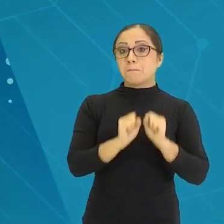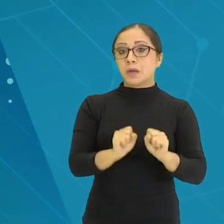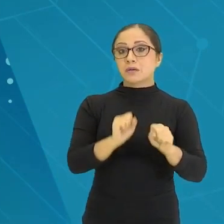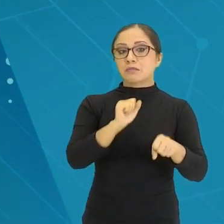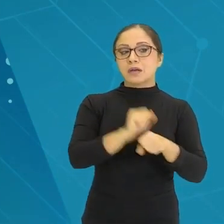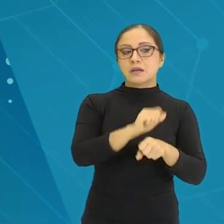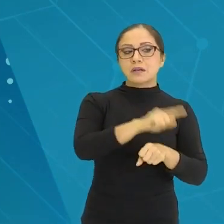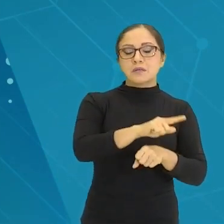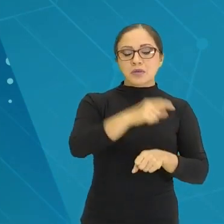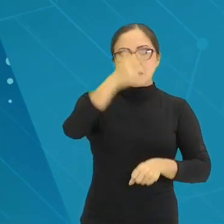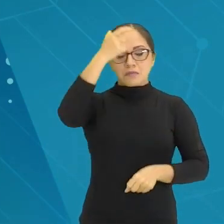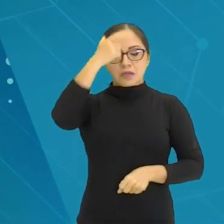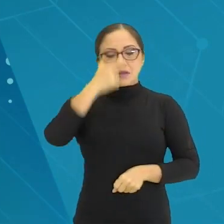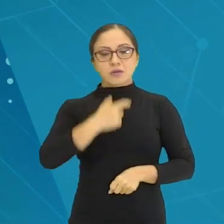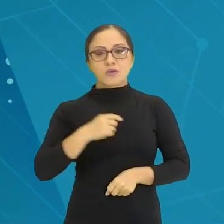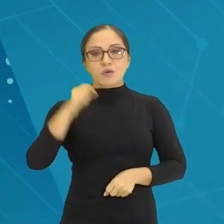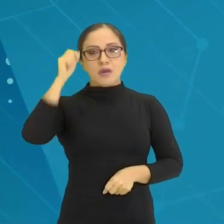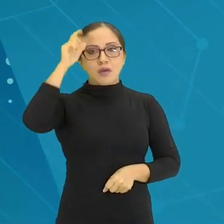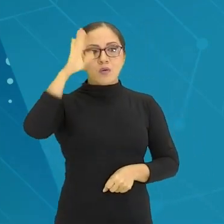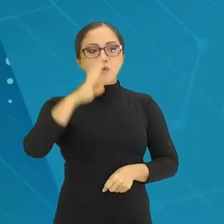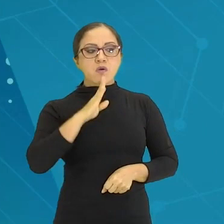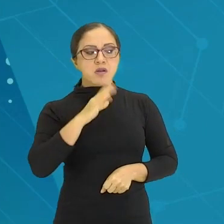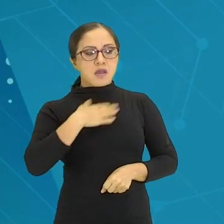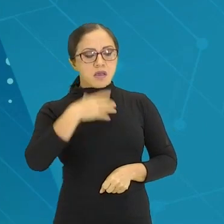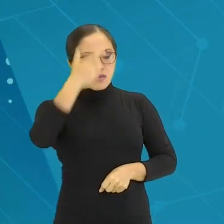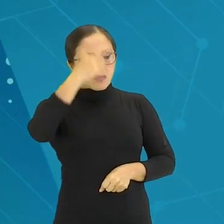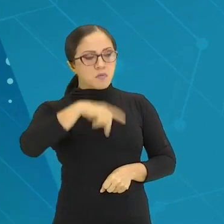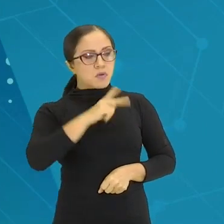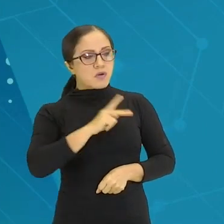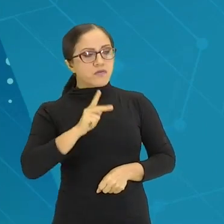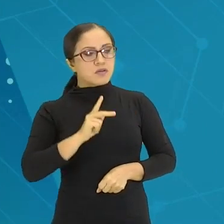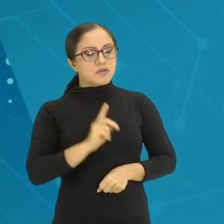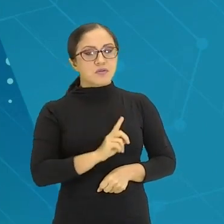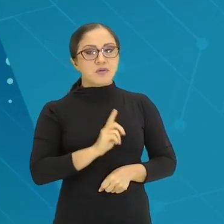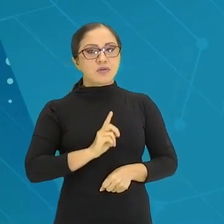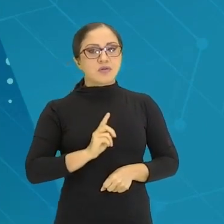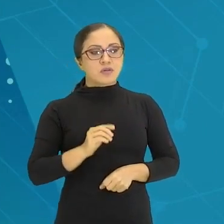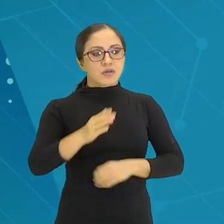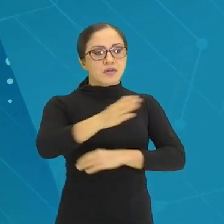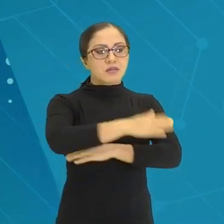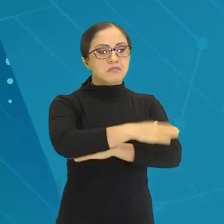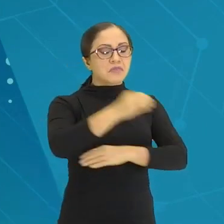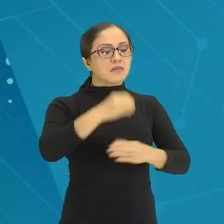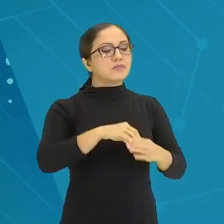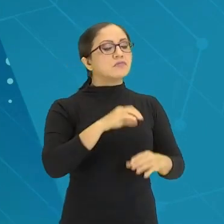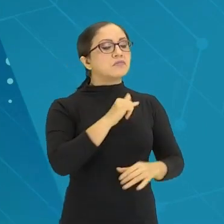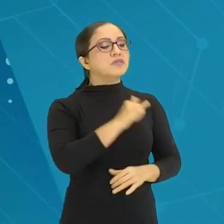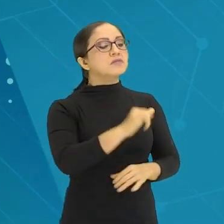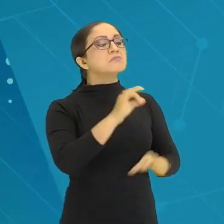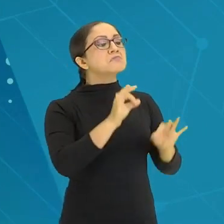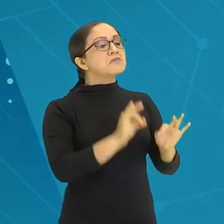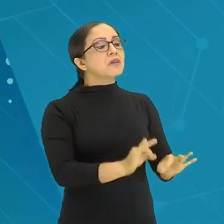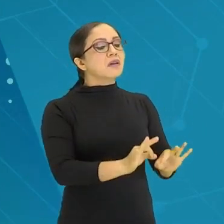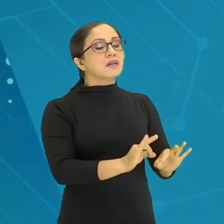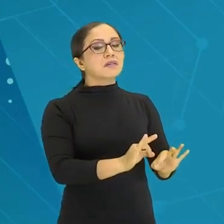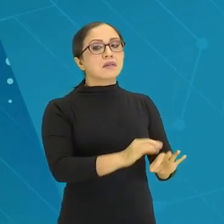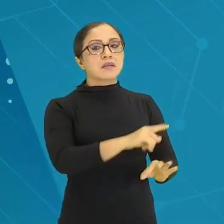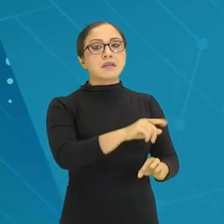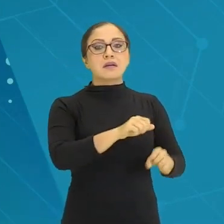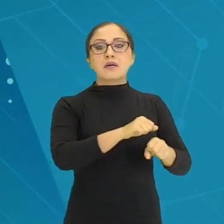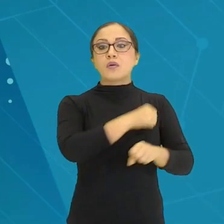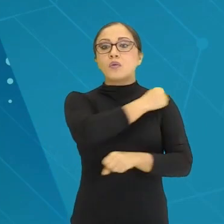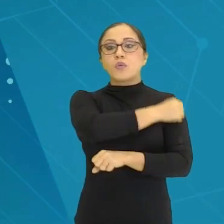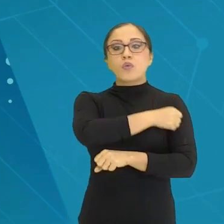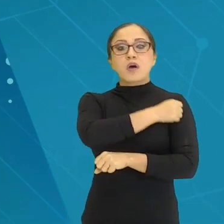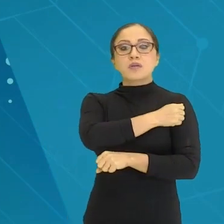que é autoridade intelectual reconhecida, dentro da sala de aula, já disse que está certo. Então, o aluno acaba não